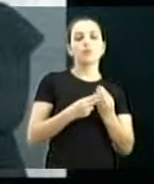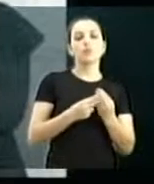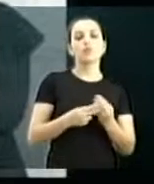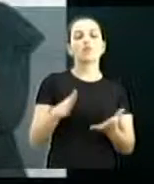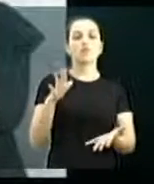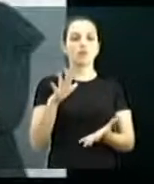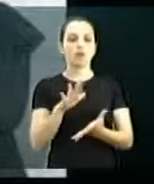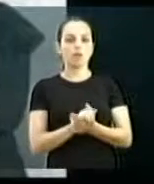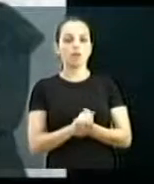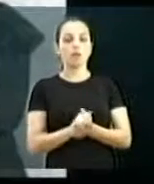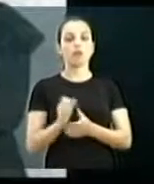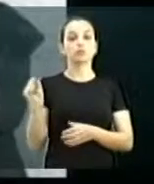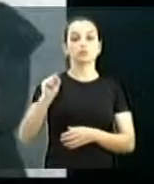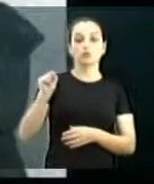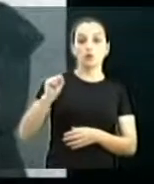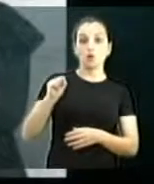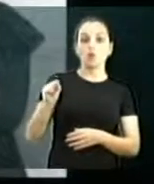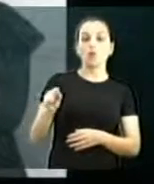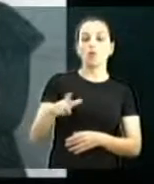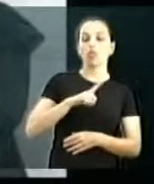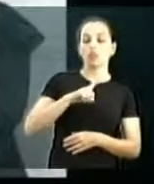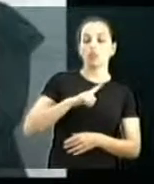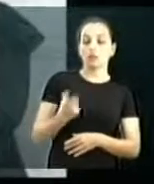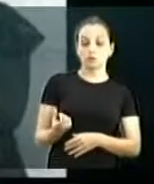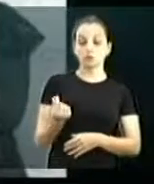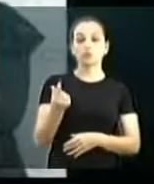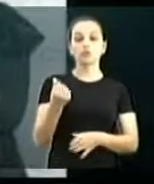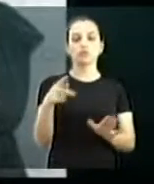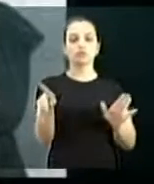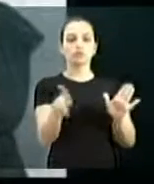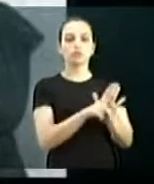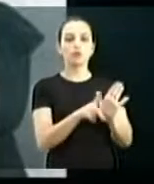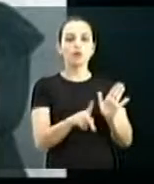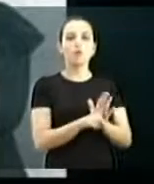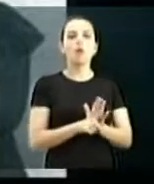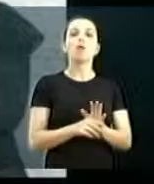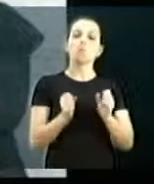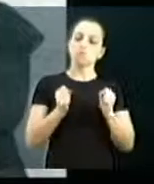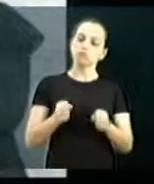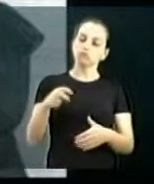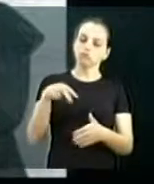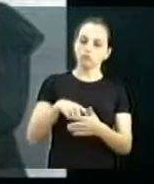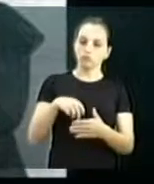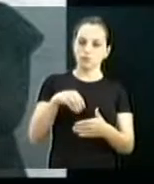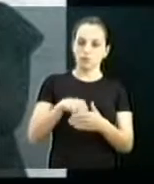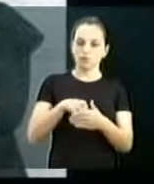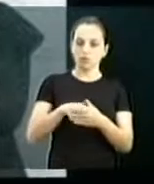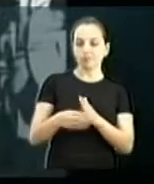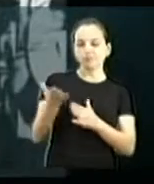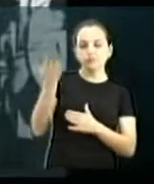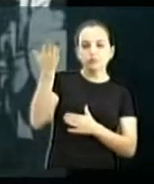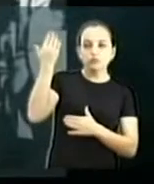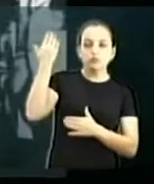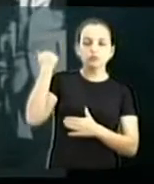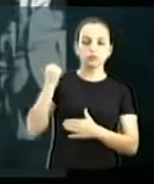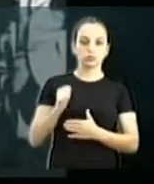renda própria, podiam votar. Nós evoluímos muito de lá para cá. Pode passar o próximo.